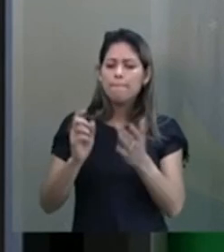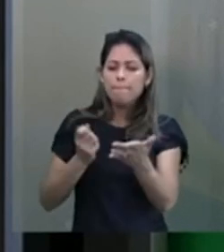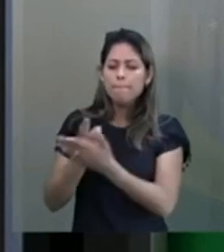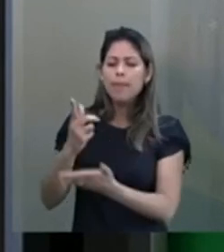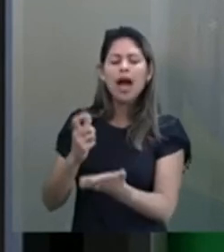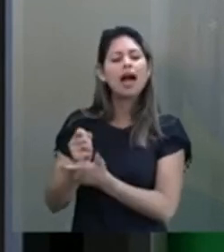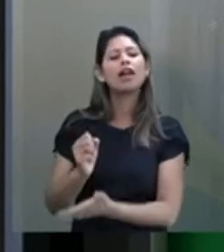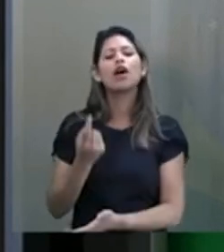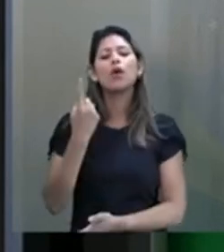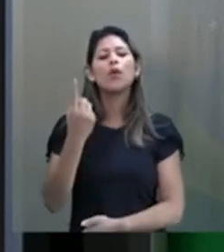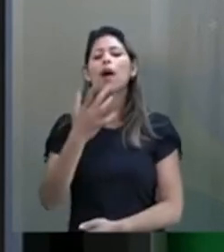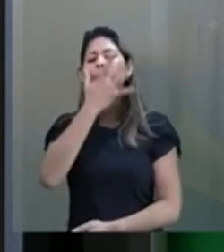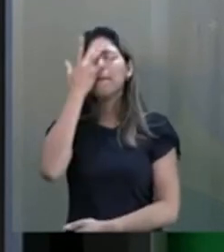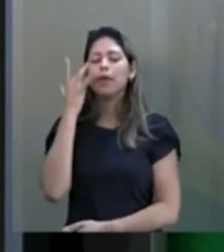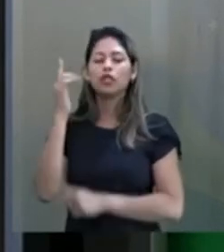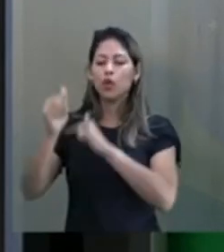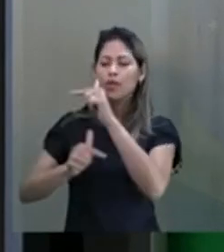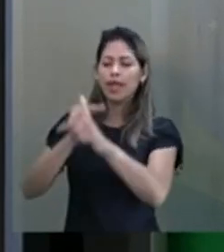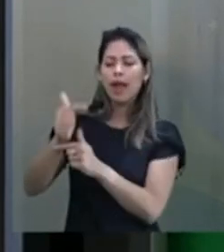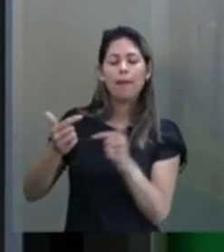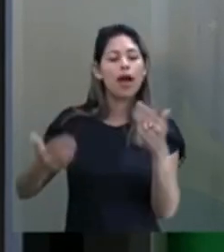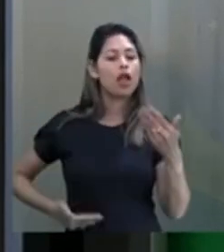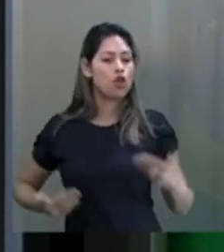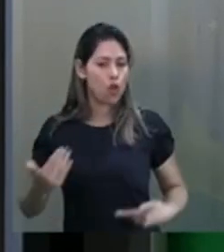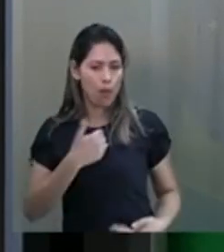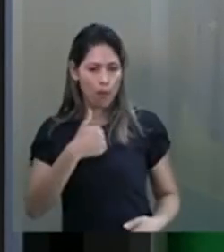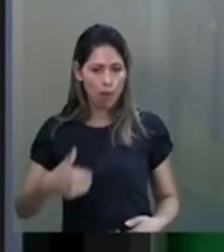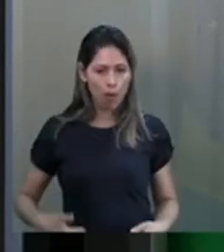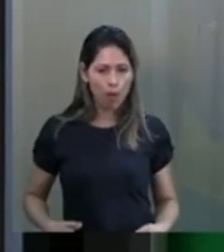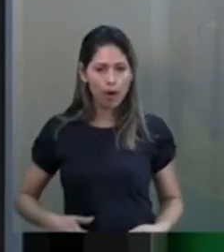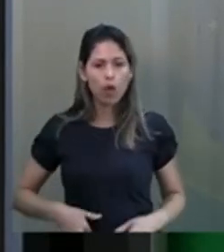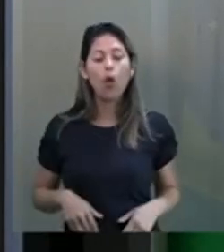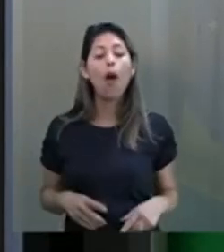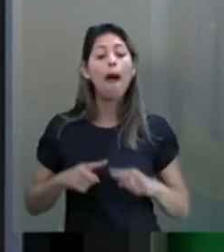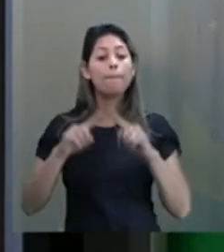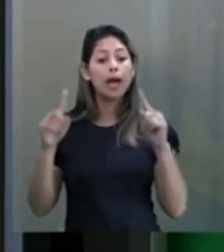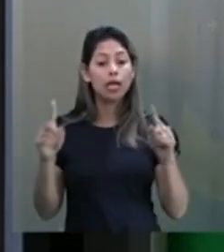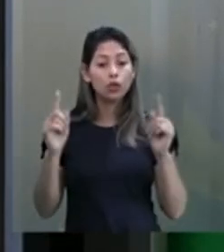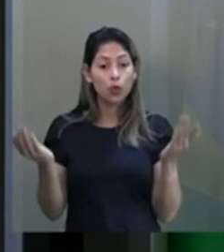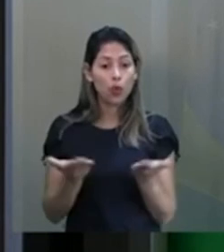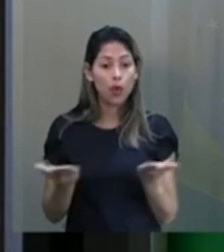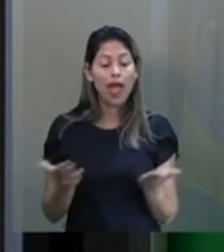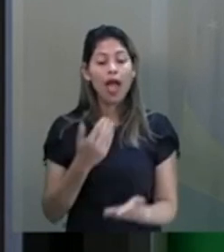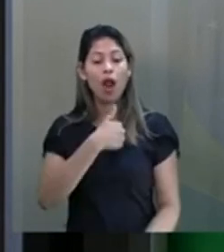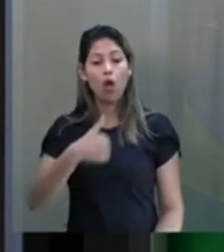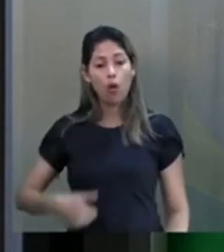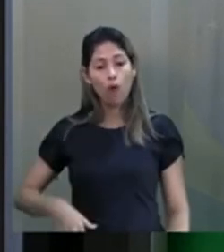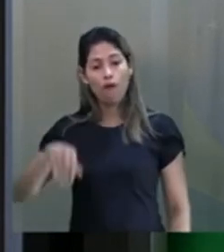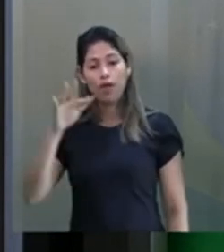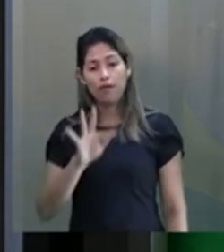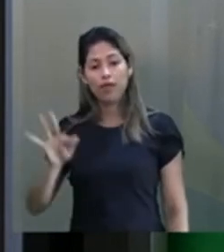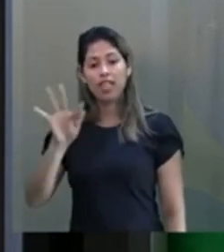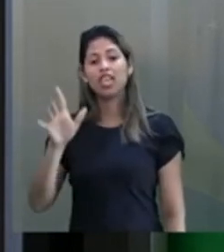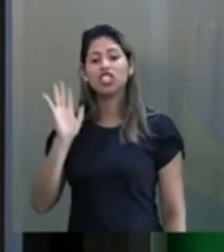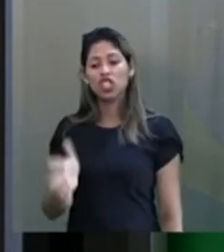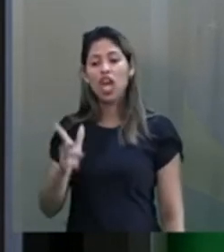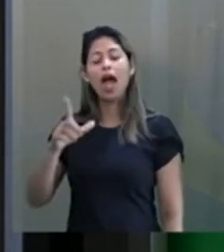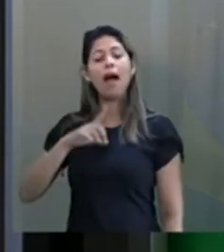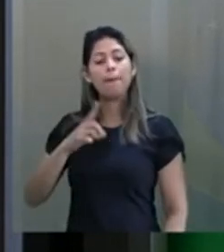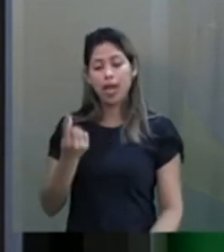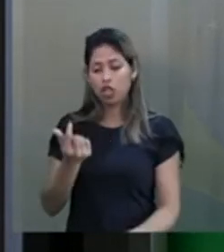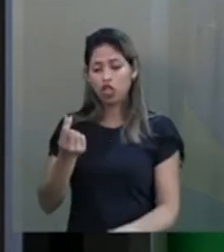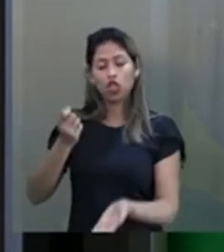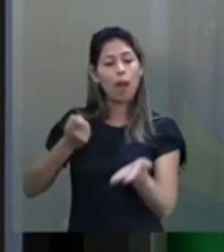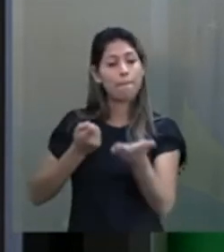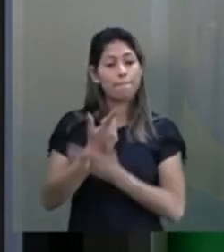E o servidor público federal nem se fala, o governo federal quer dar um aumento agora para o servidor público federal, que já é o que mais ganha, que